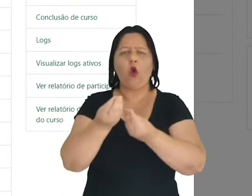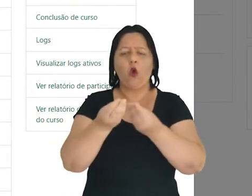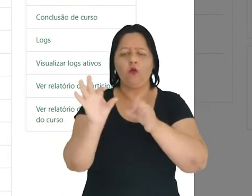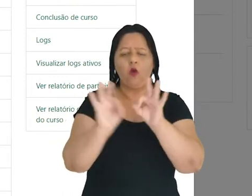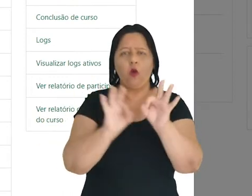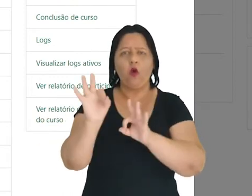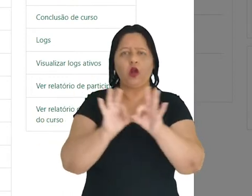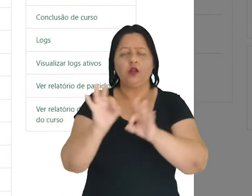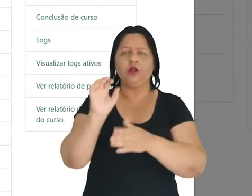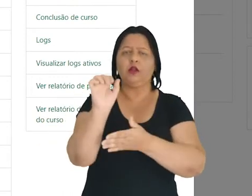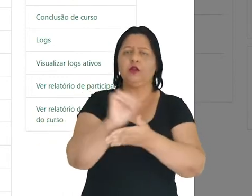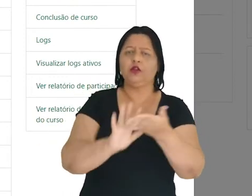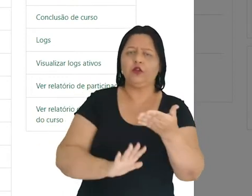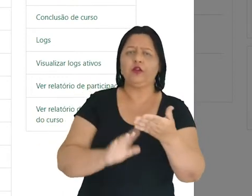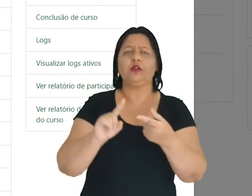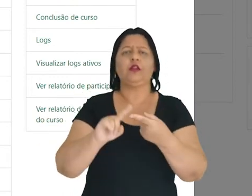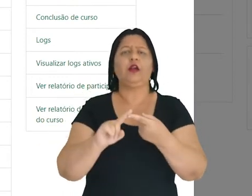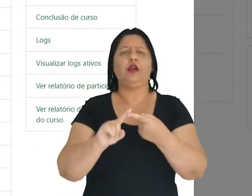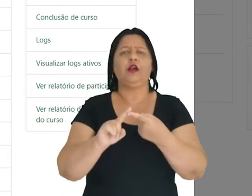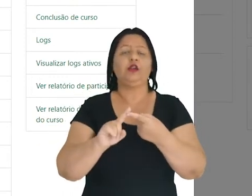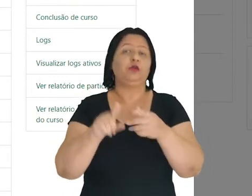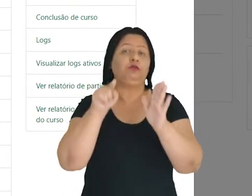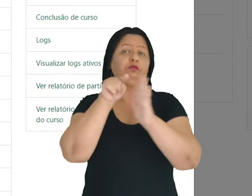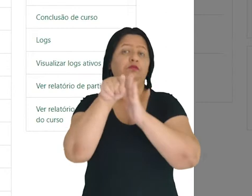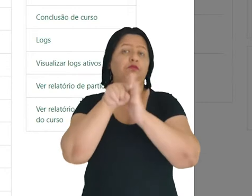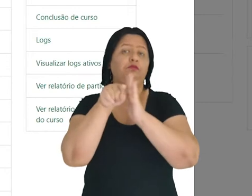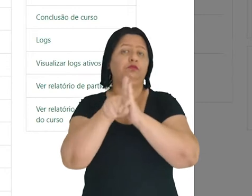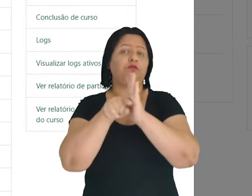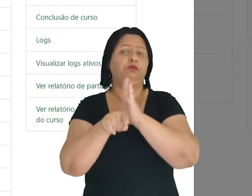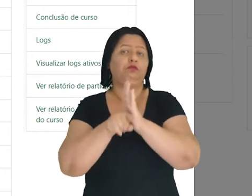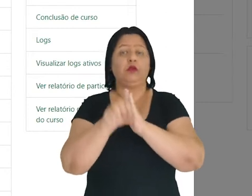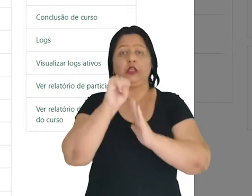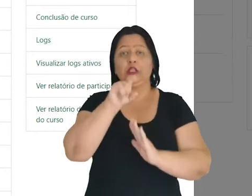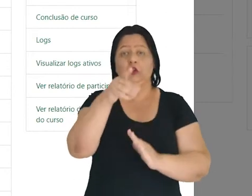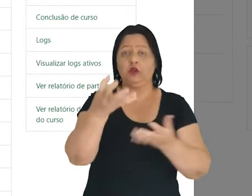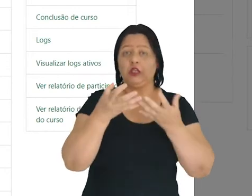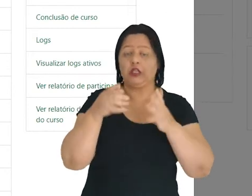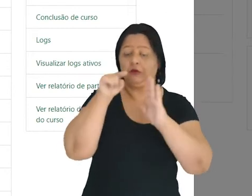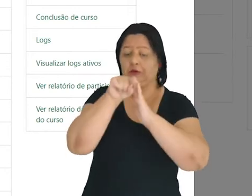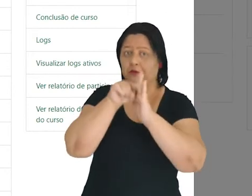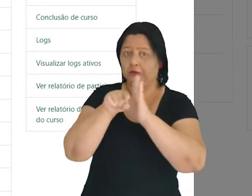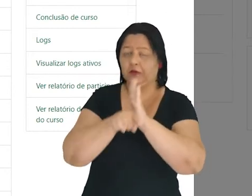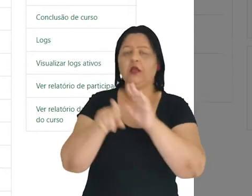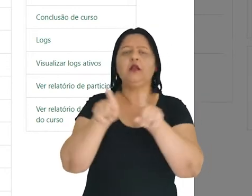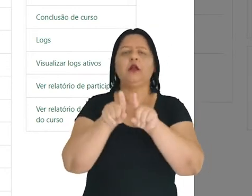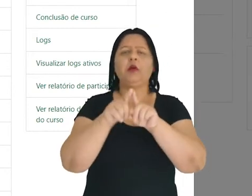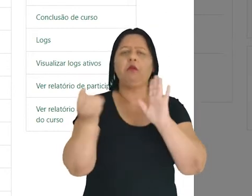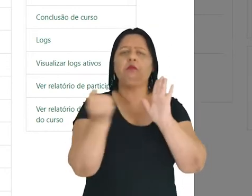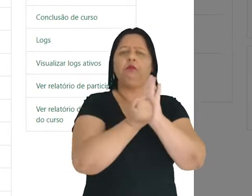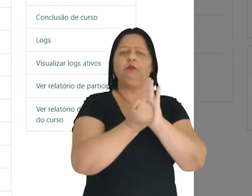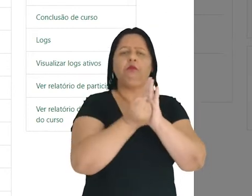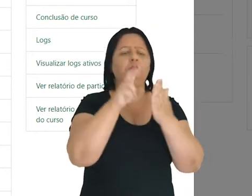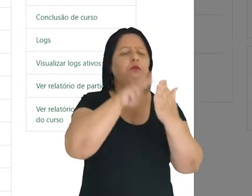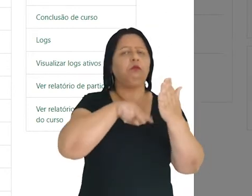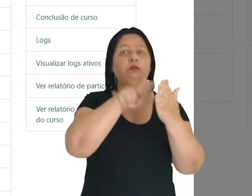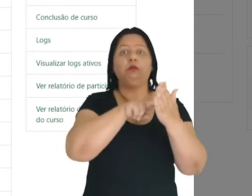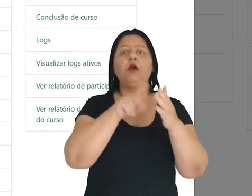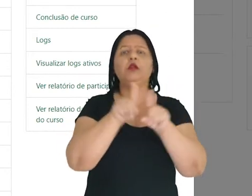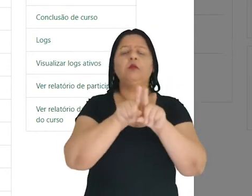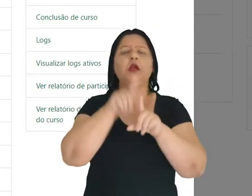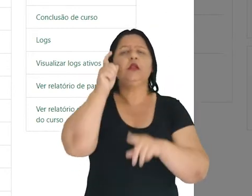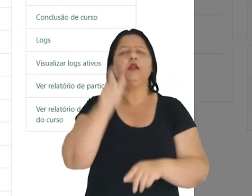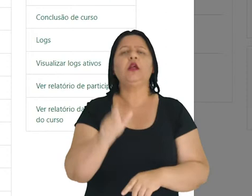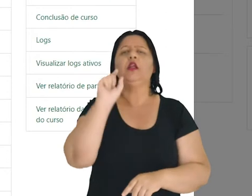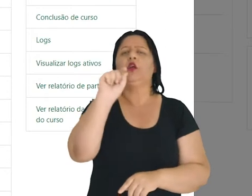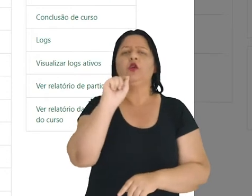configurações das atividades, do banco de questões, se você estiver utilizando o questionário, dos emblemas. E o que mais